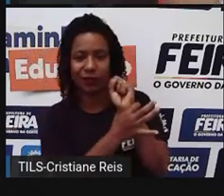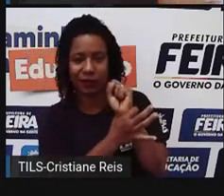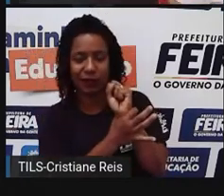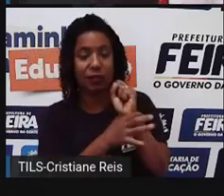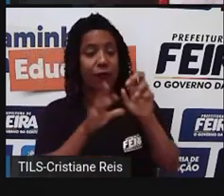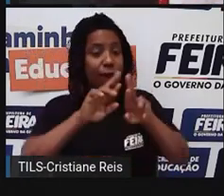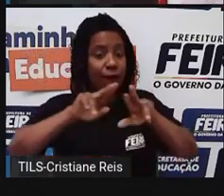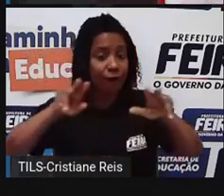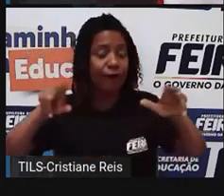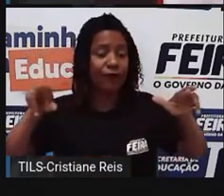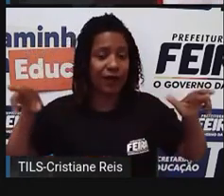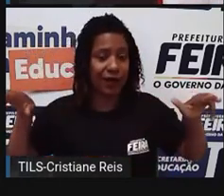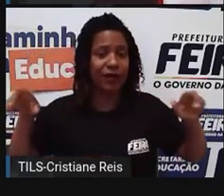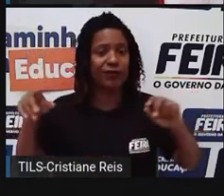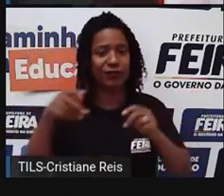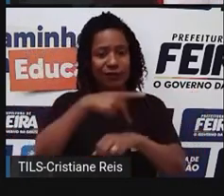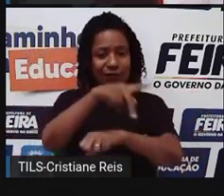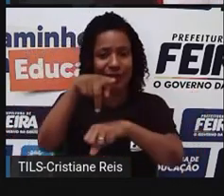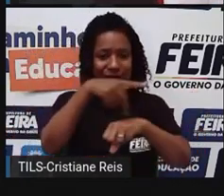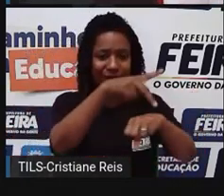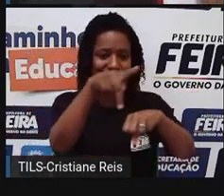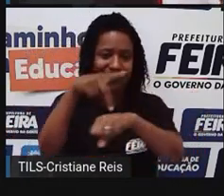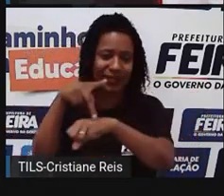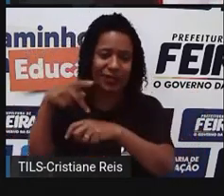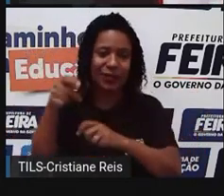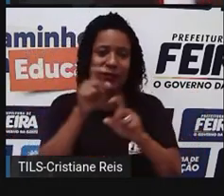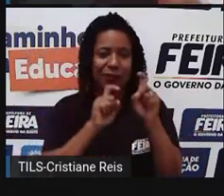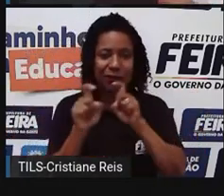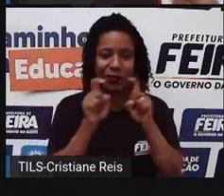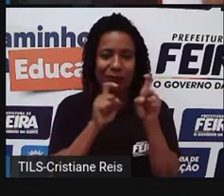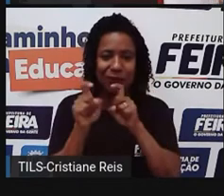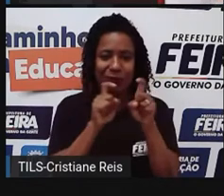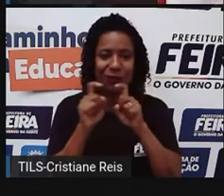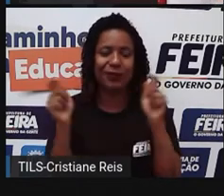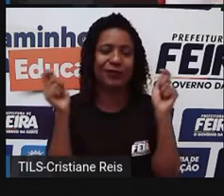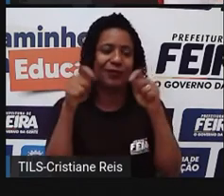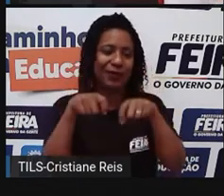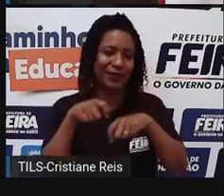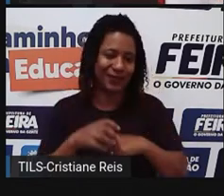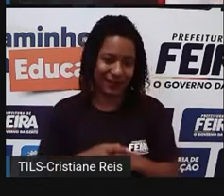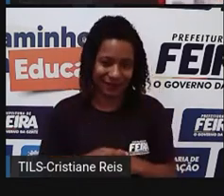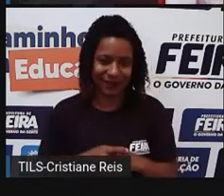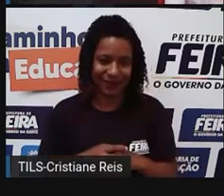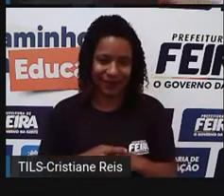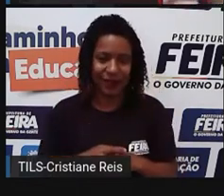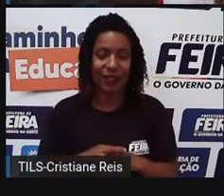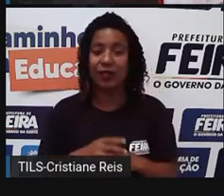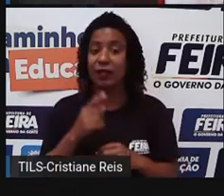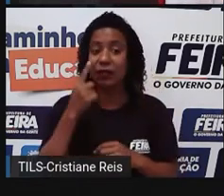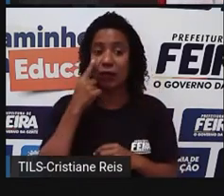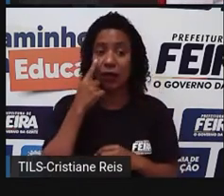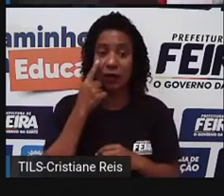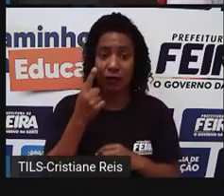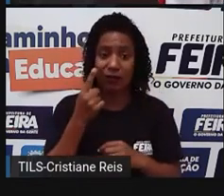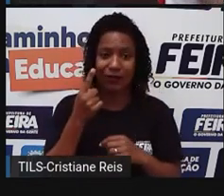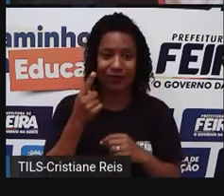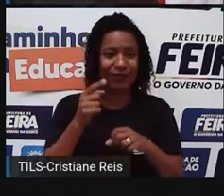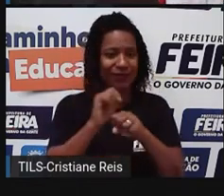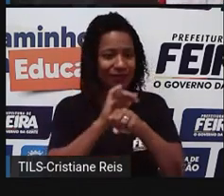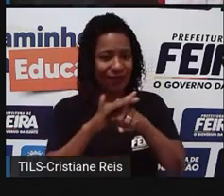Então, tem uma série de coisas que vão envolvendo. Por exemplo, agora, com a pandemia, foram acordos que praticamente